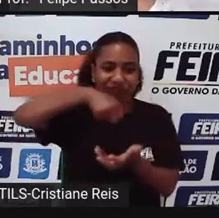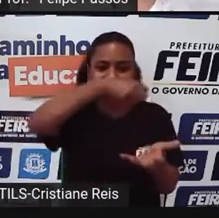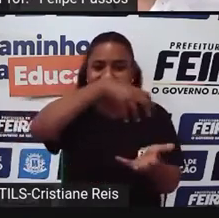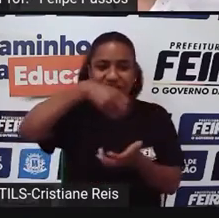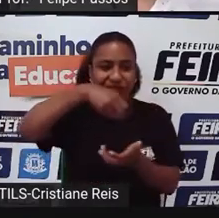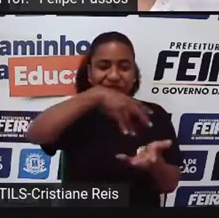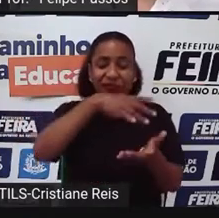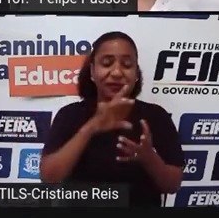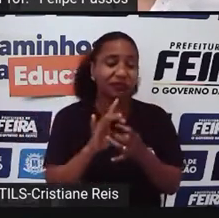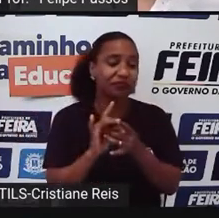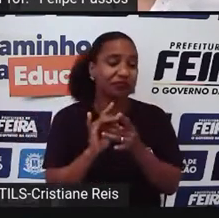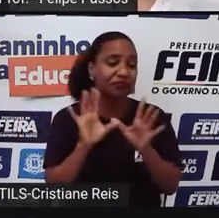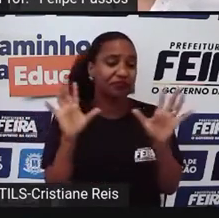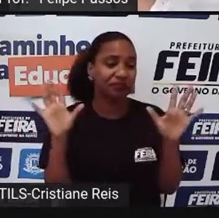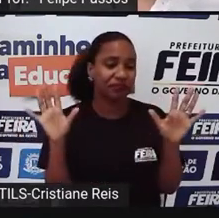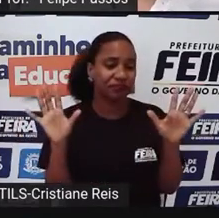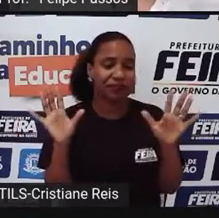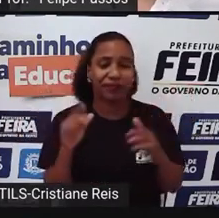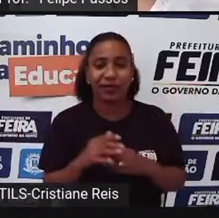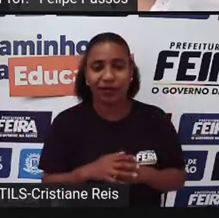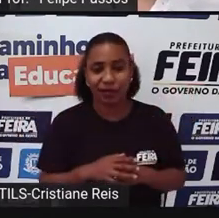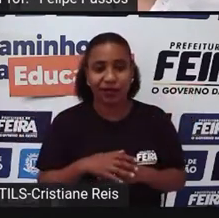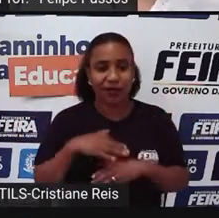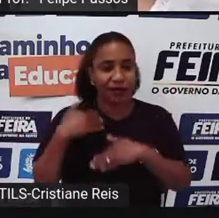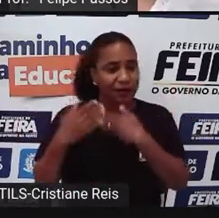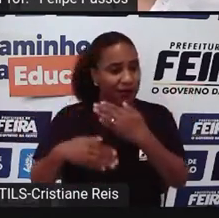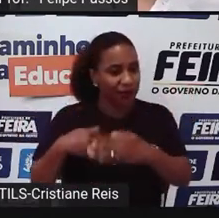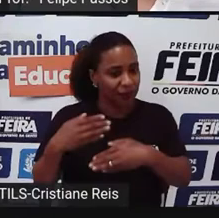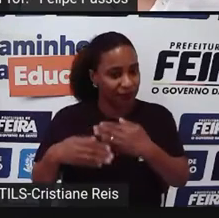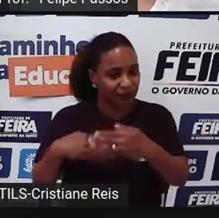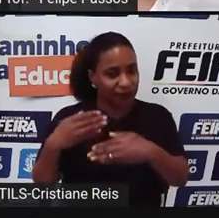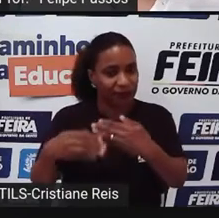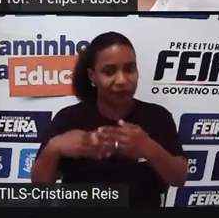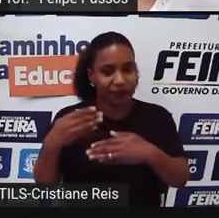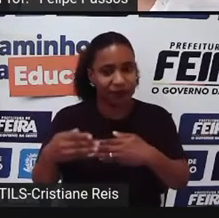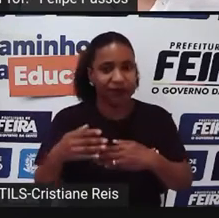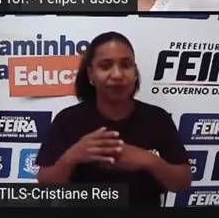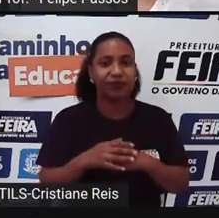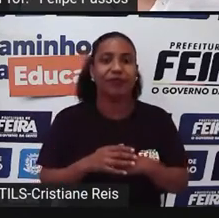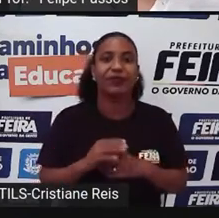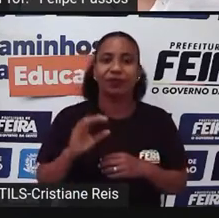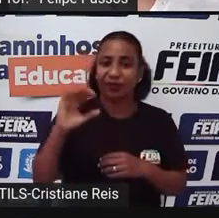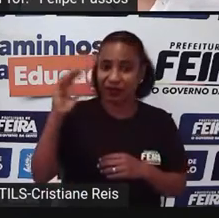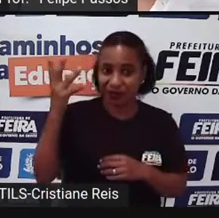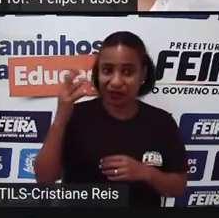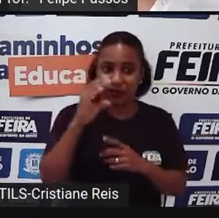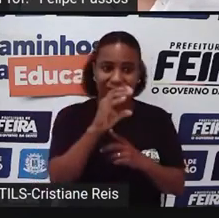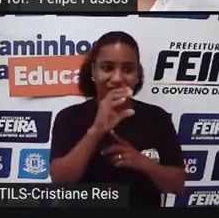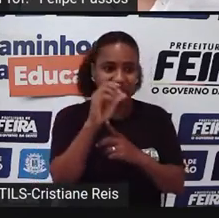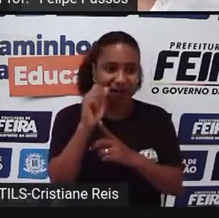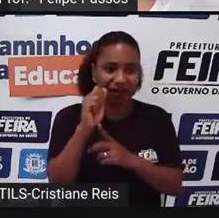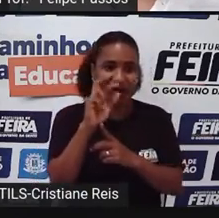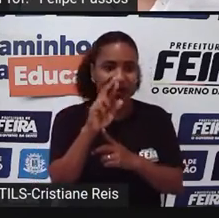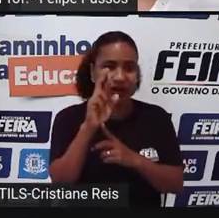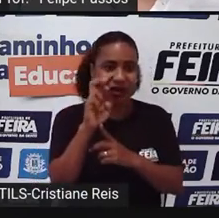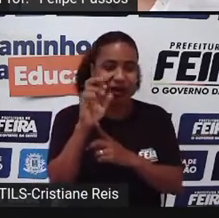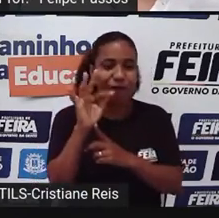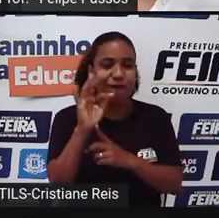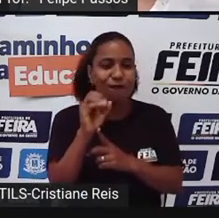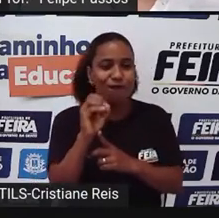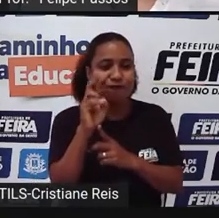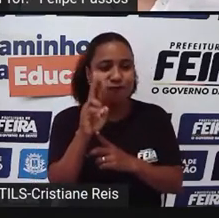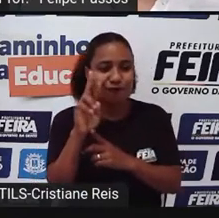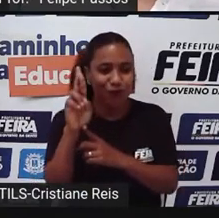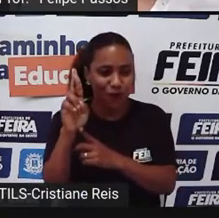isso Depois do que aconteceu Com o Carrefour Com o cachorro Sansão Foi